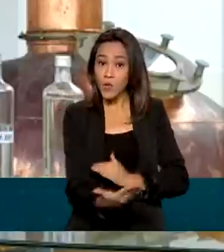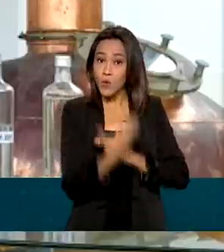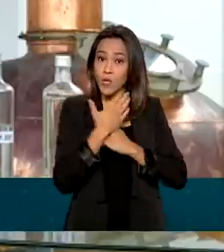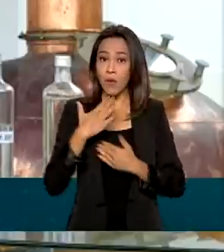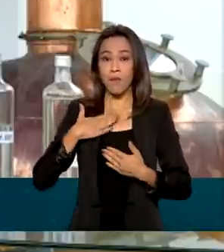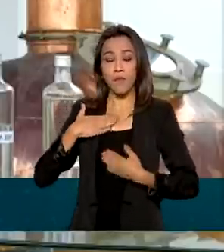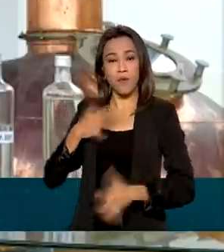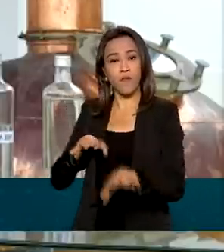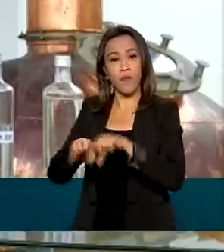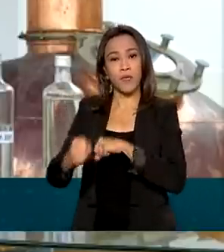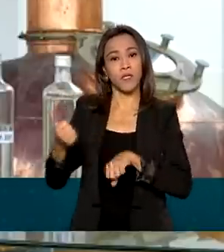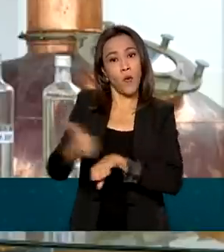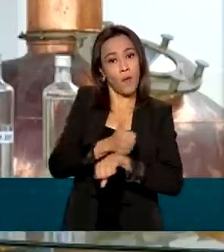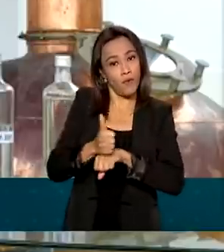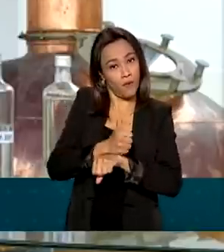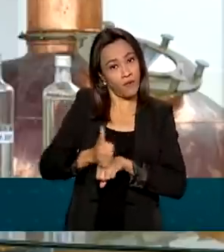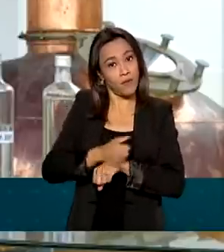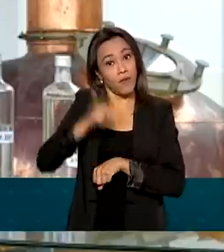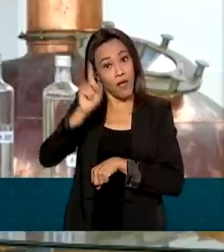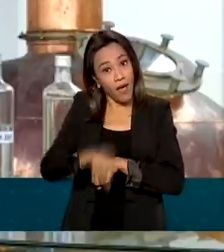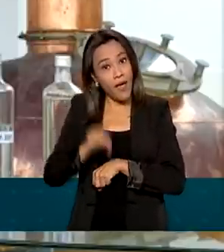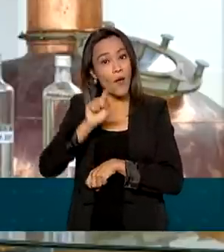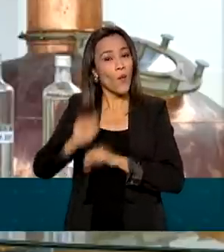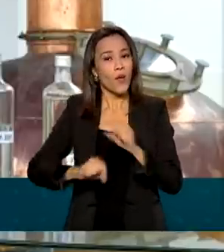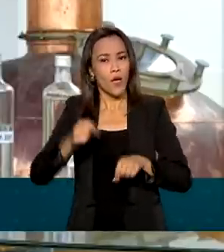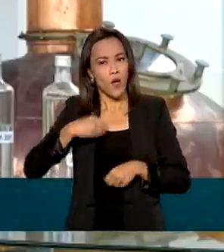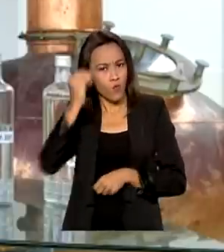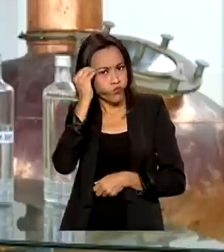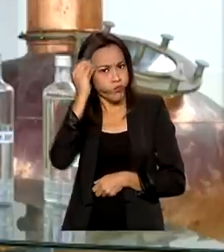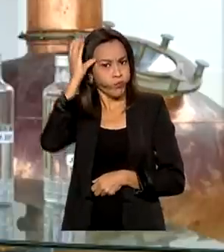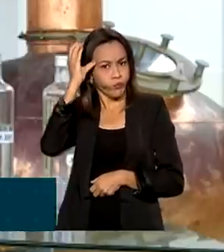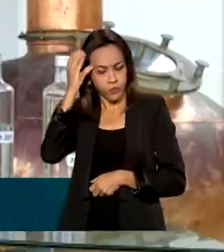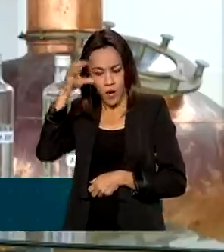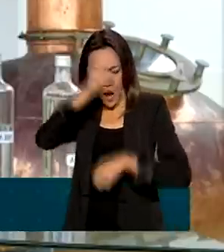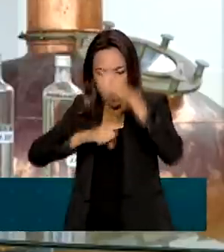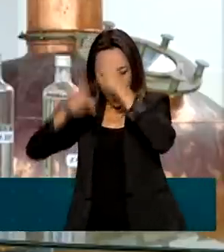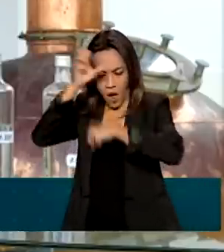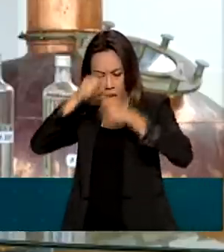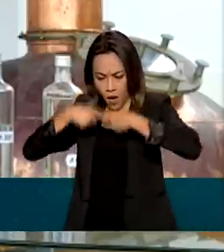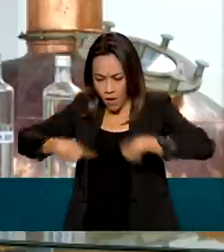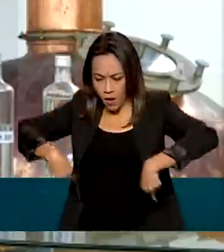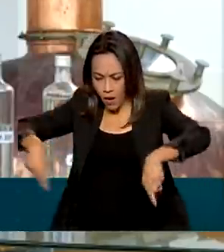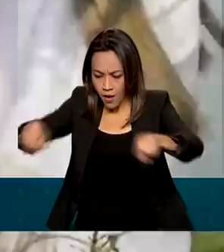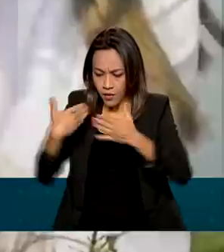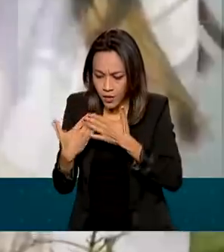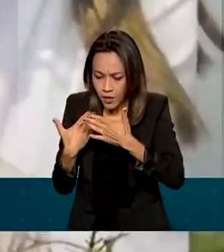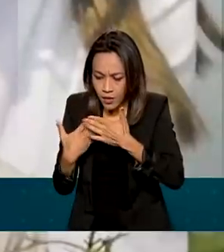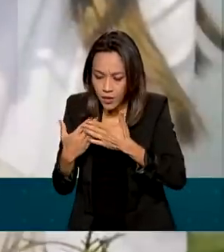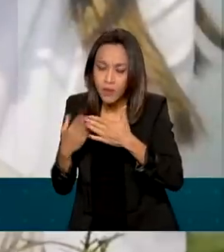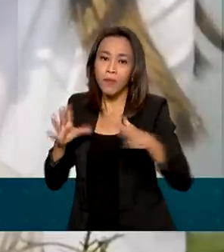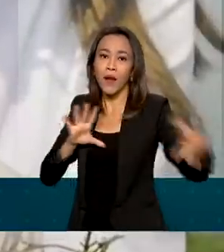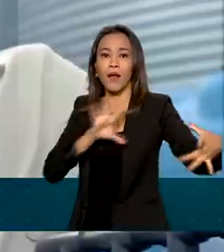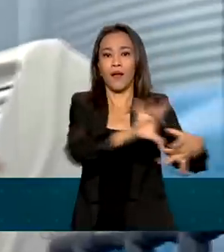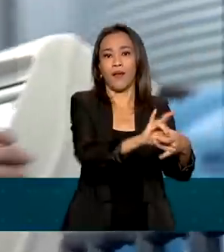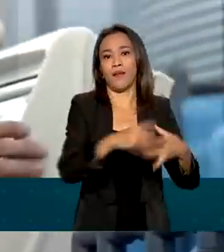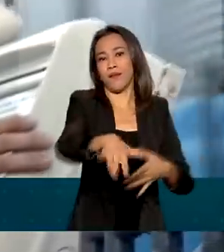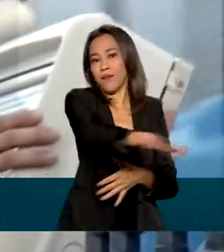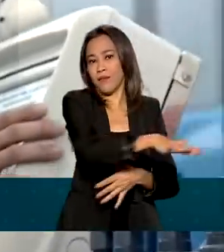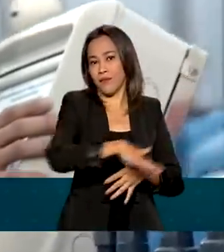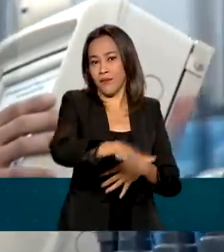profissional está interligado ao conhecimento construído durante toda a minha formação acadêmica. No total,